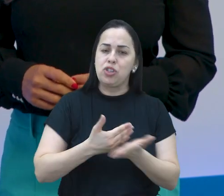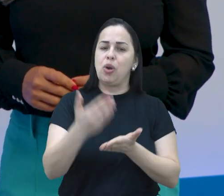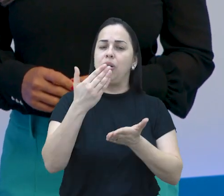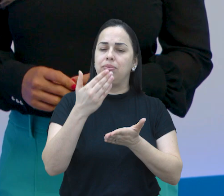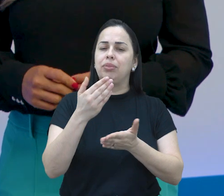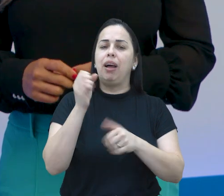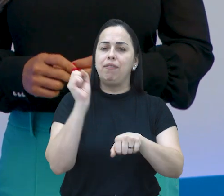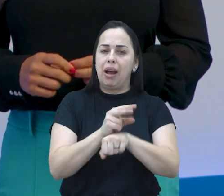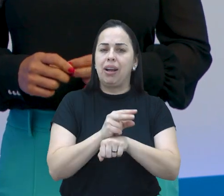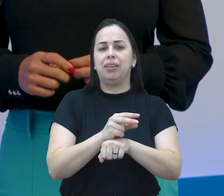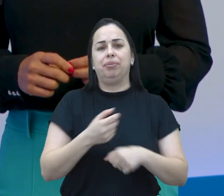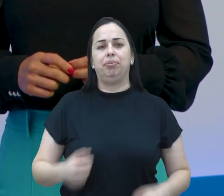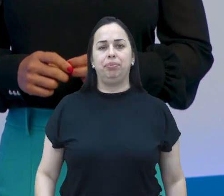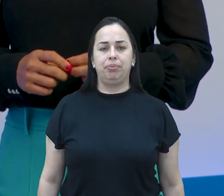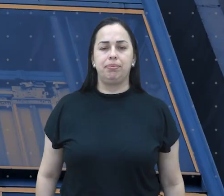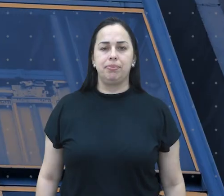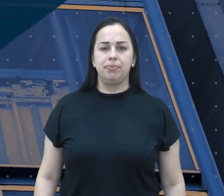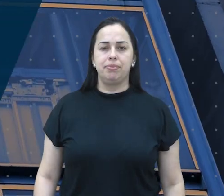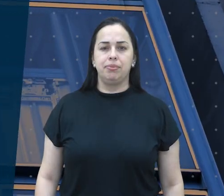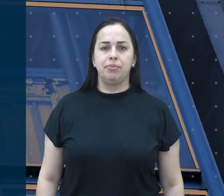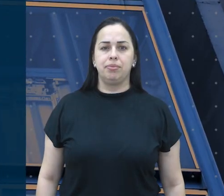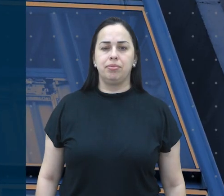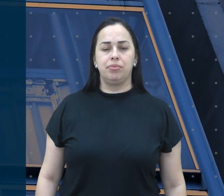cidade, na agenda de serviço.